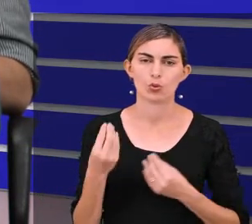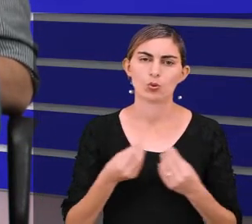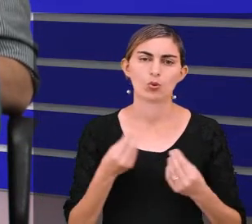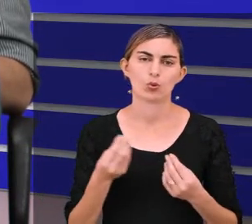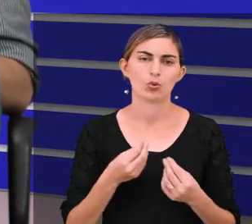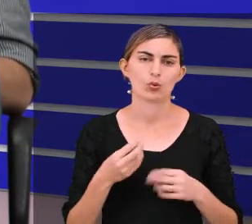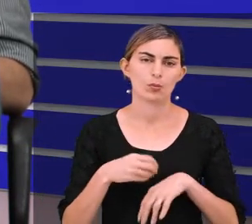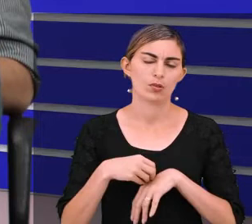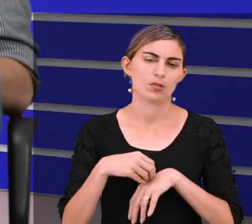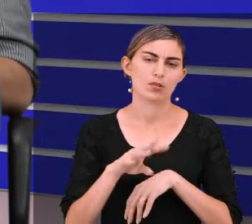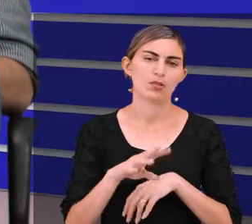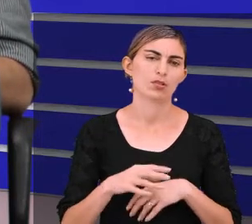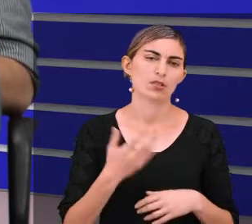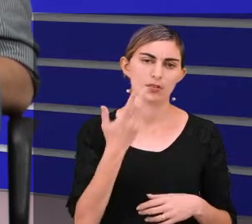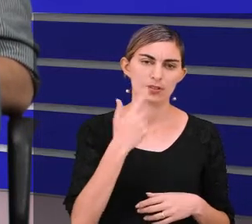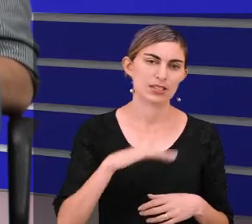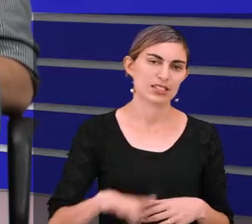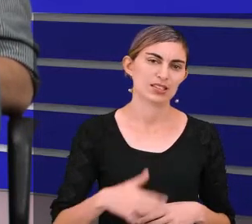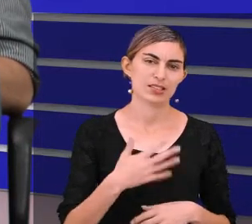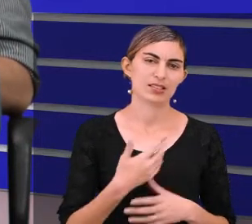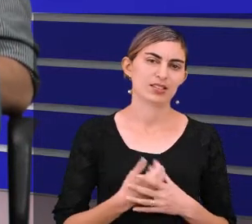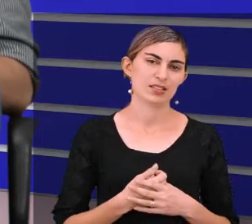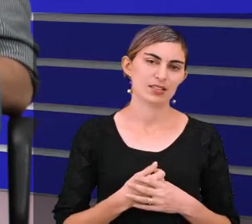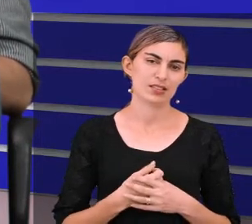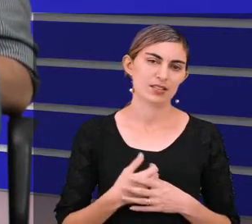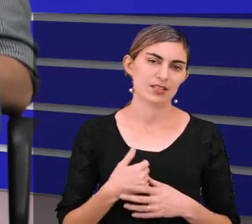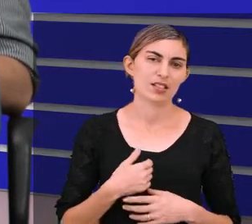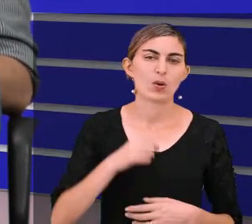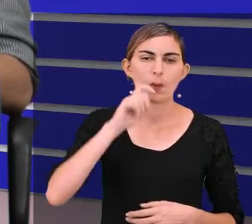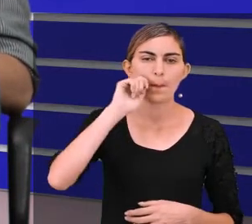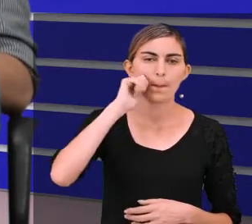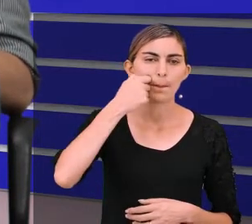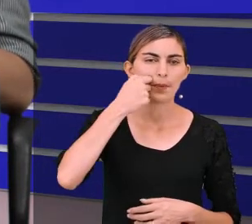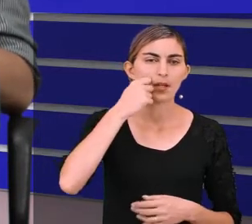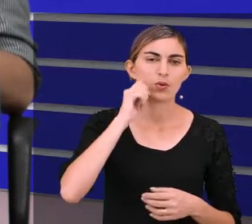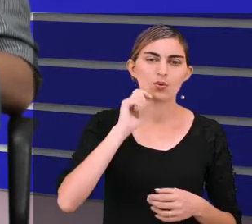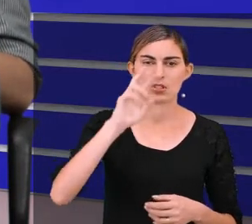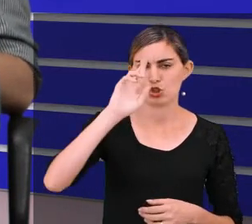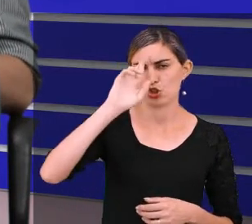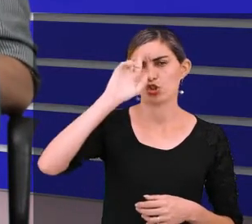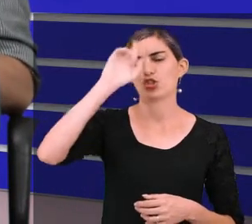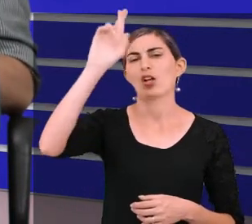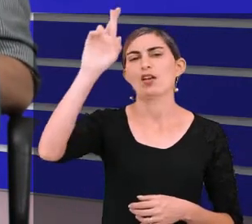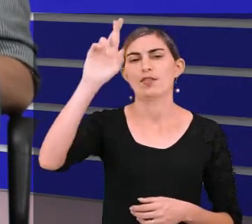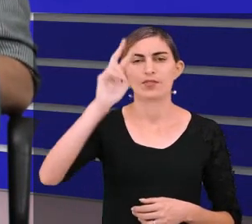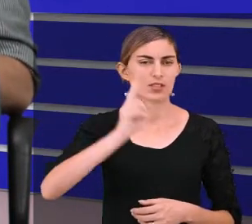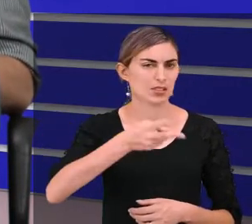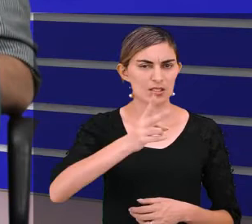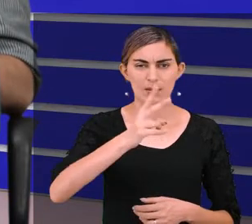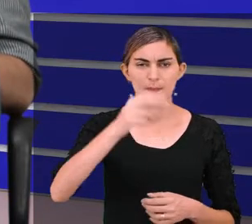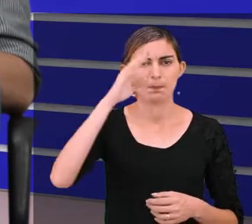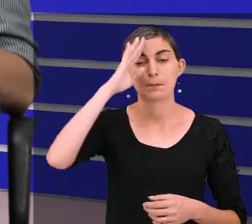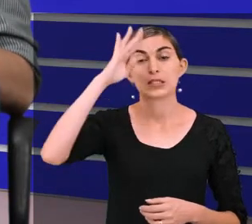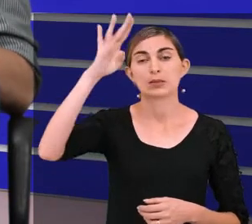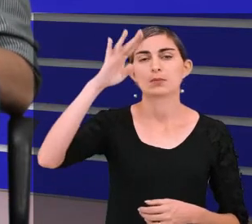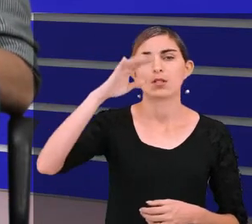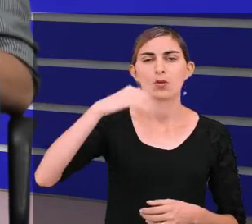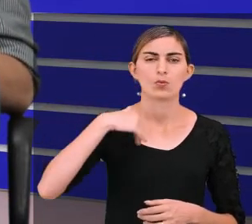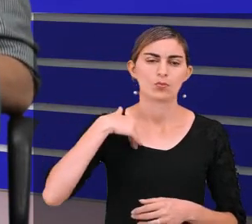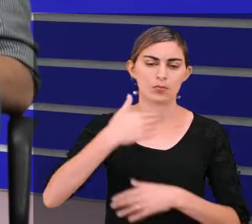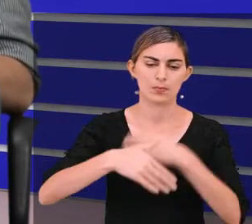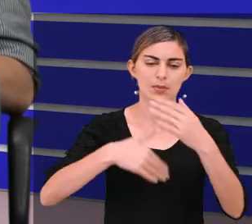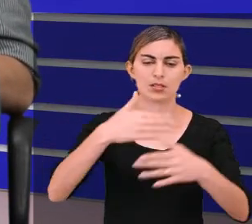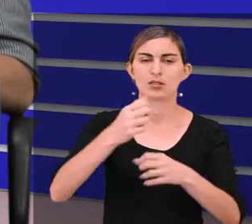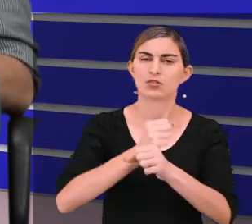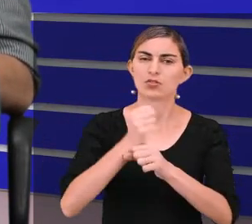como eu vivo com isso desde criança, o pão sempre foi o carro-chefe da padaria. Mas, com o passar